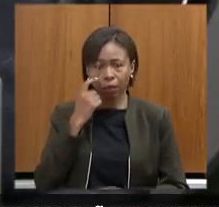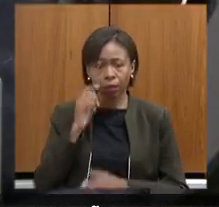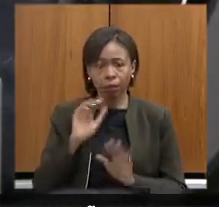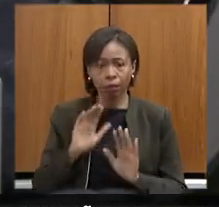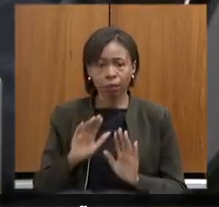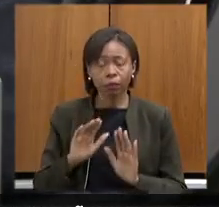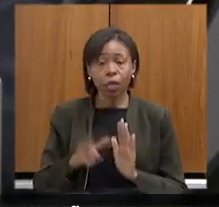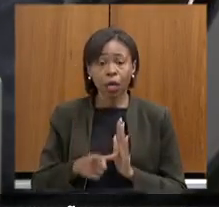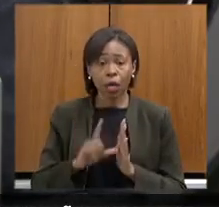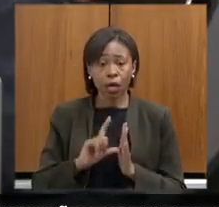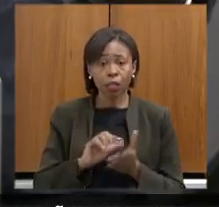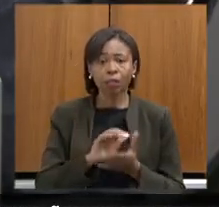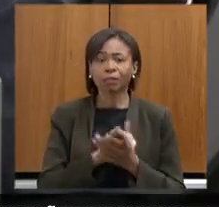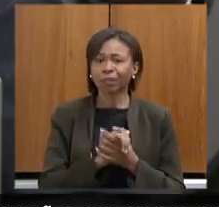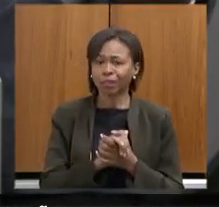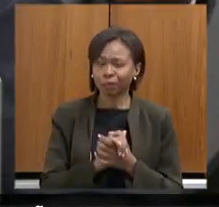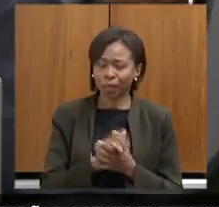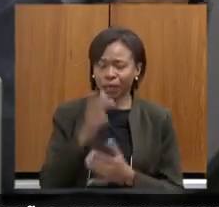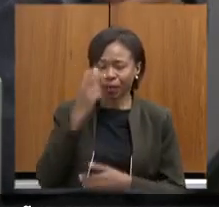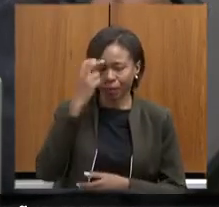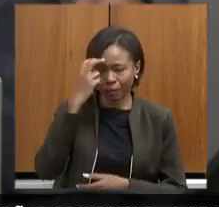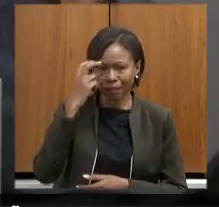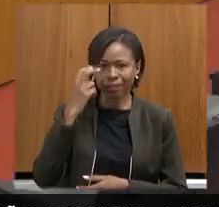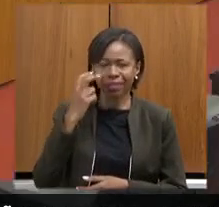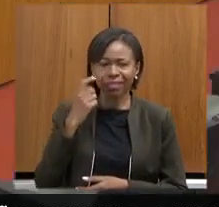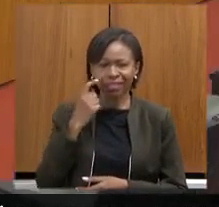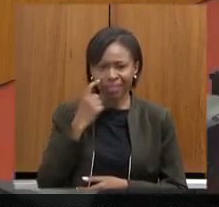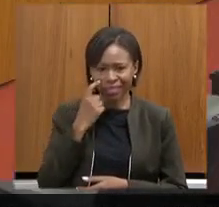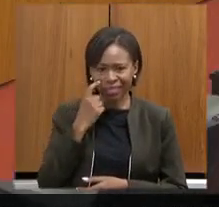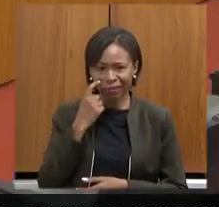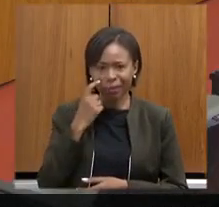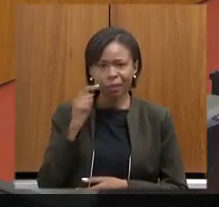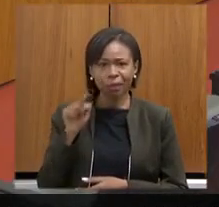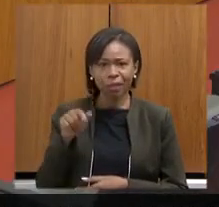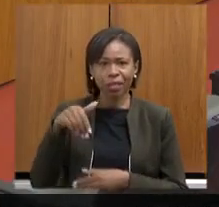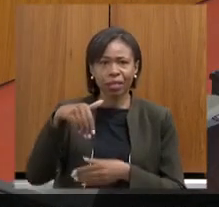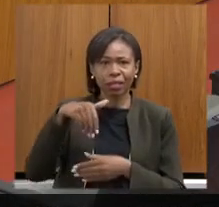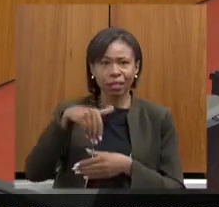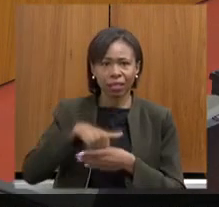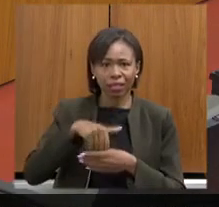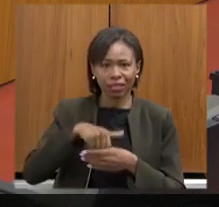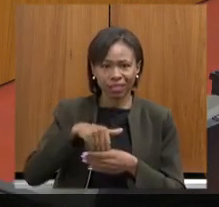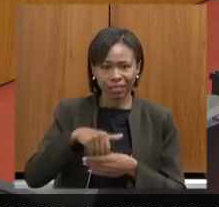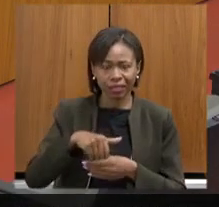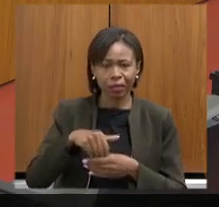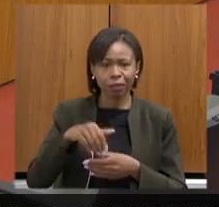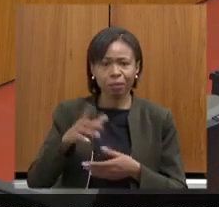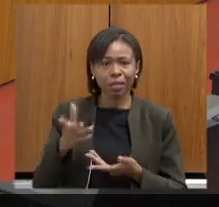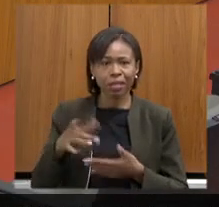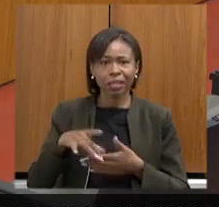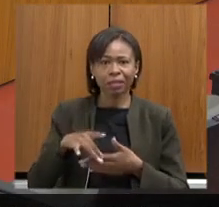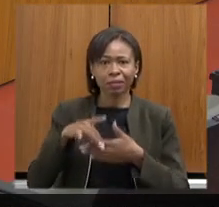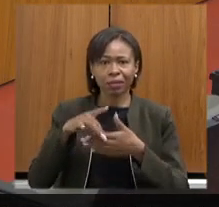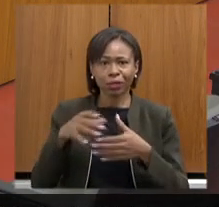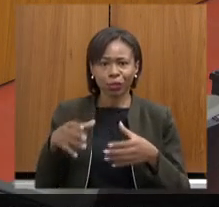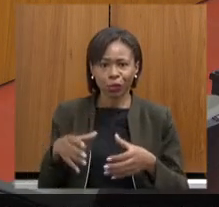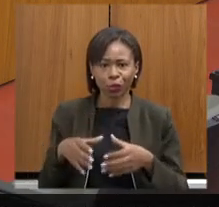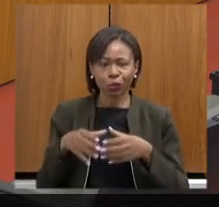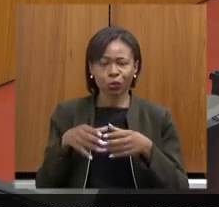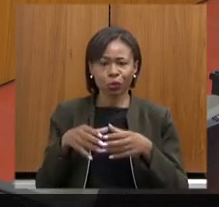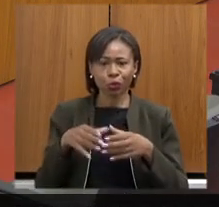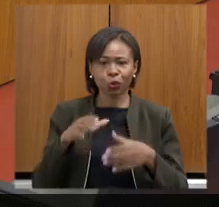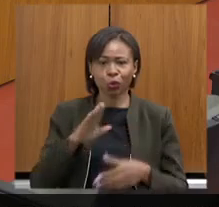parabenizá-lo deputado Zé Guilherme pela eleição na condução do nosso bloco bloco